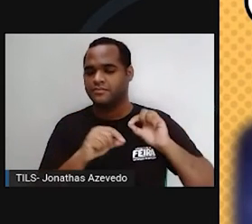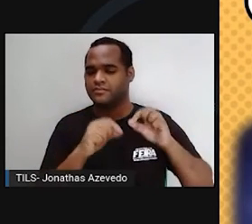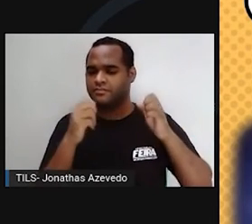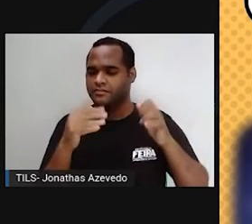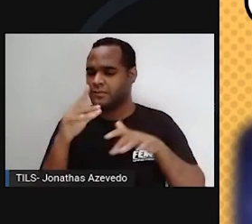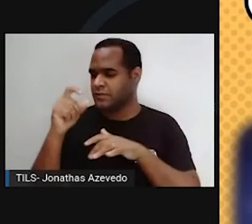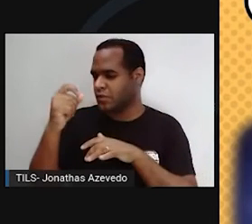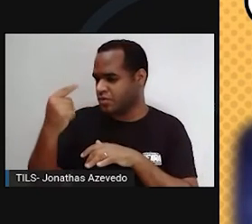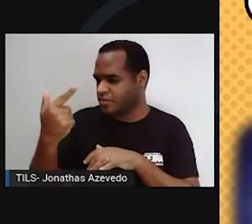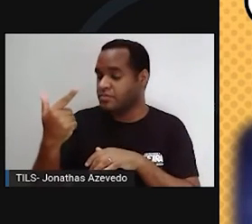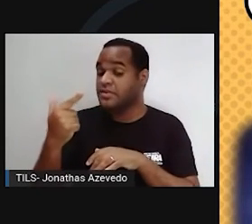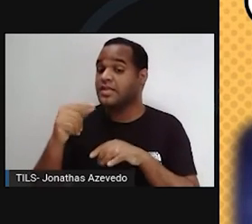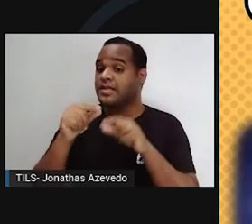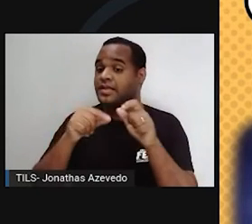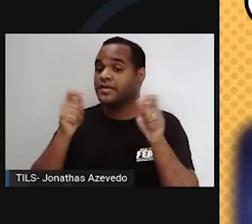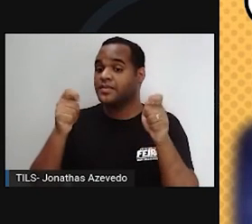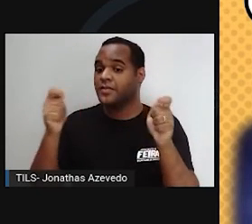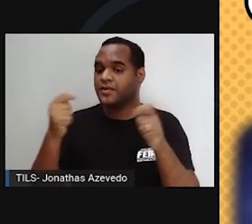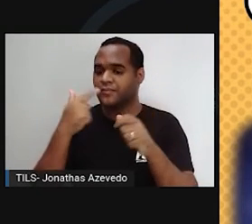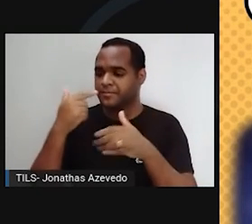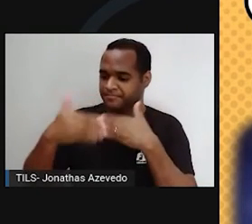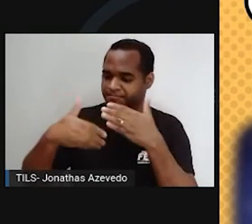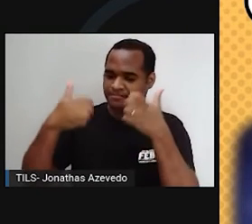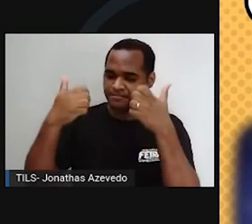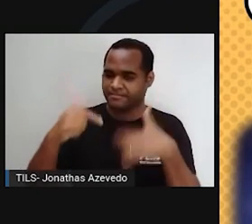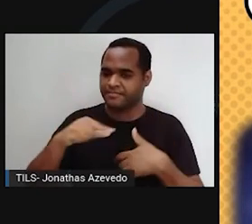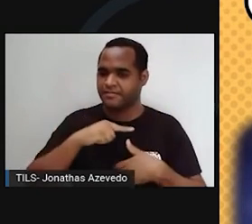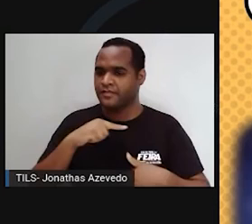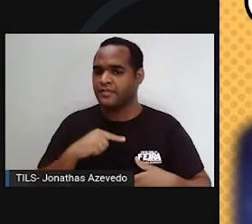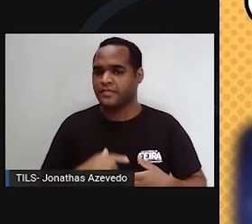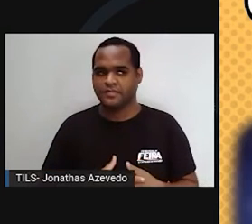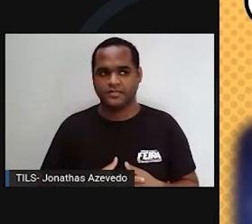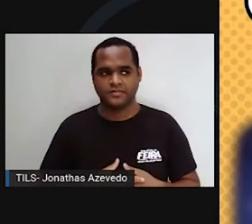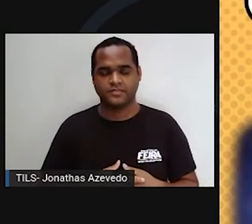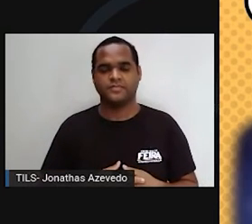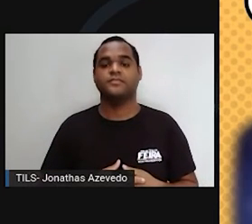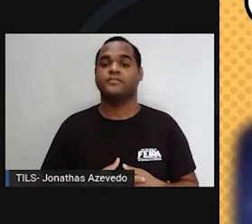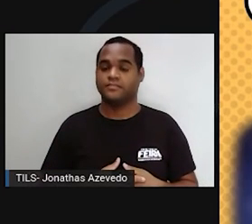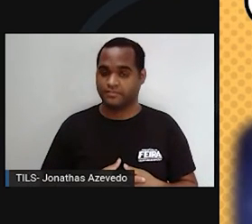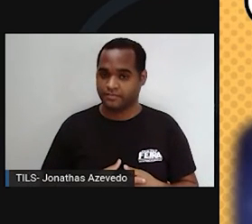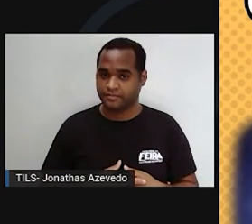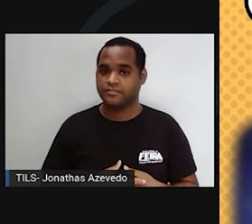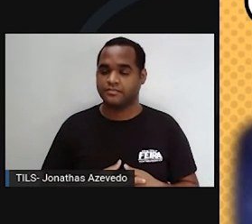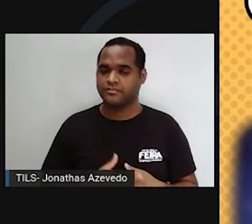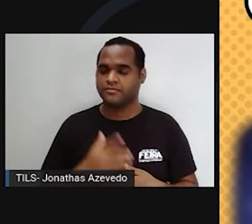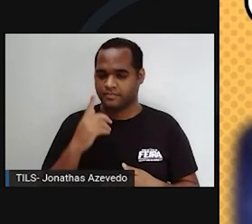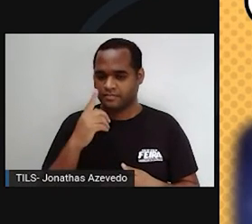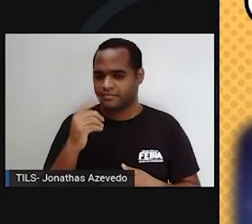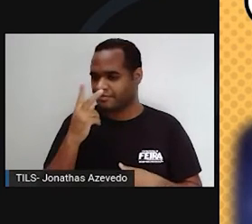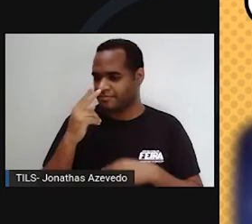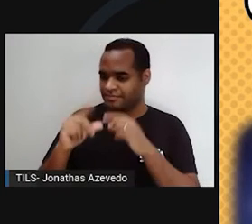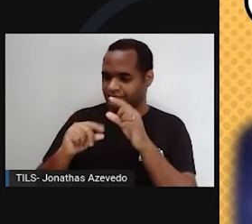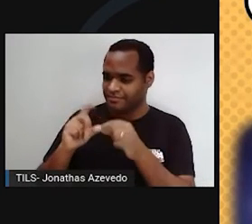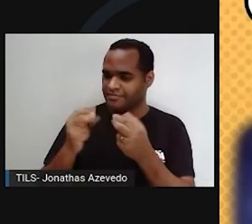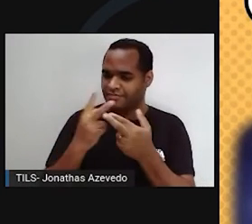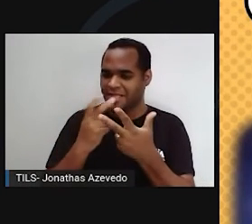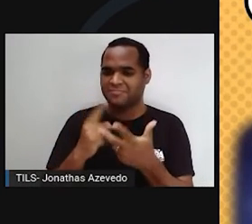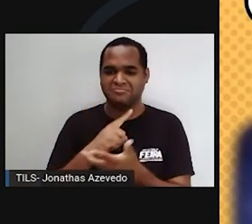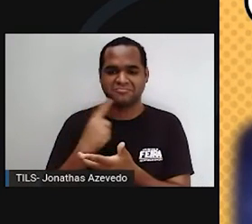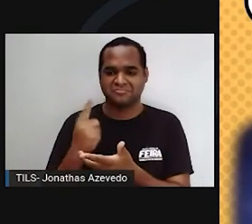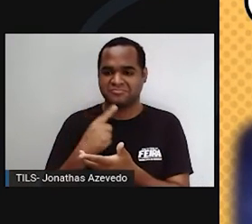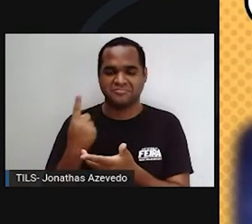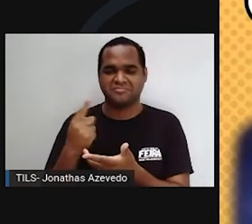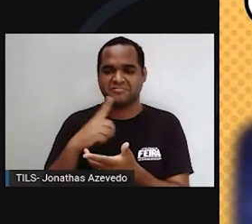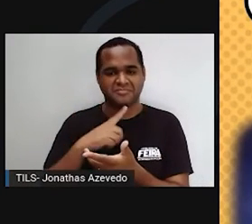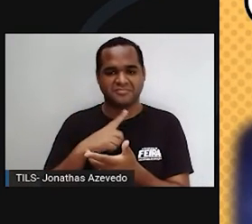posteriormente ao conjunto de planetas que o acompanham. Dizemos que uma estrela está morrendo quando o hidrogênio que alimenta as